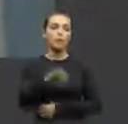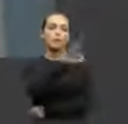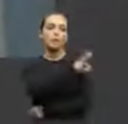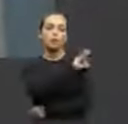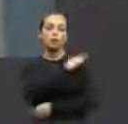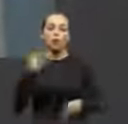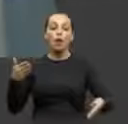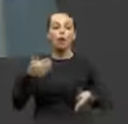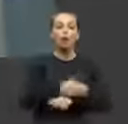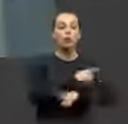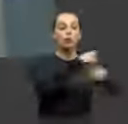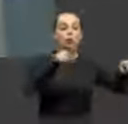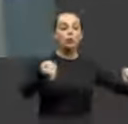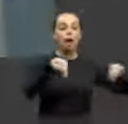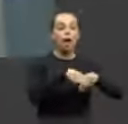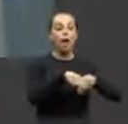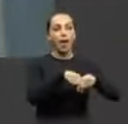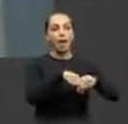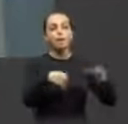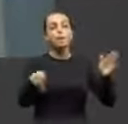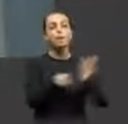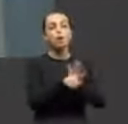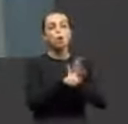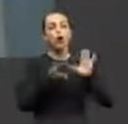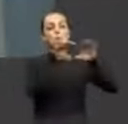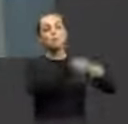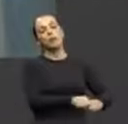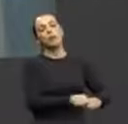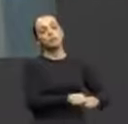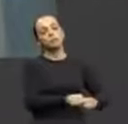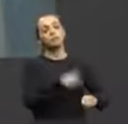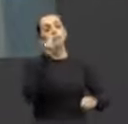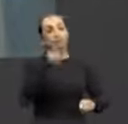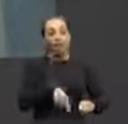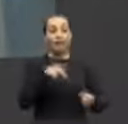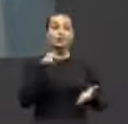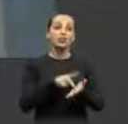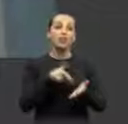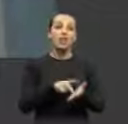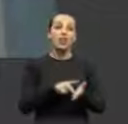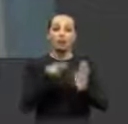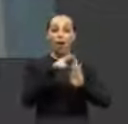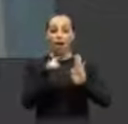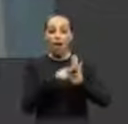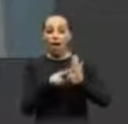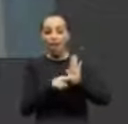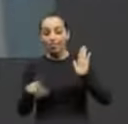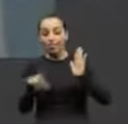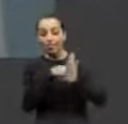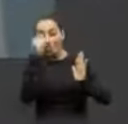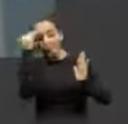terreno de propriedade da AgraBem Consórcios, por mais que se queira, não cumpriu o rito de uma lei de